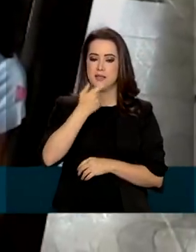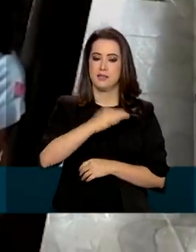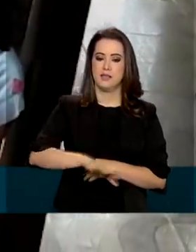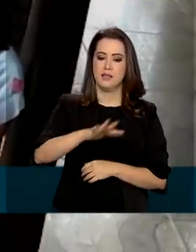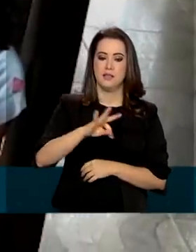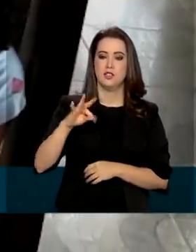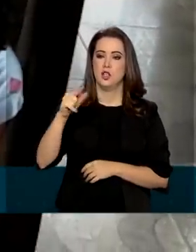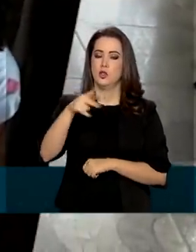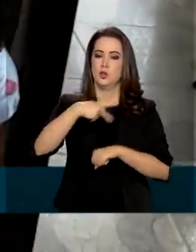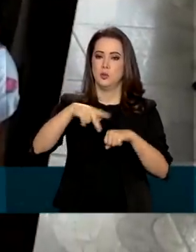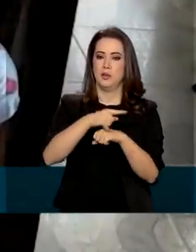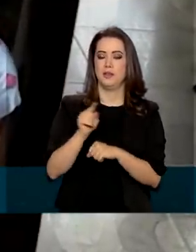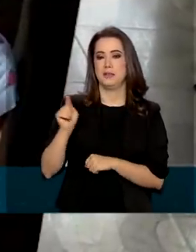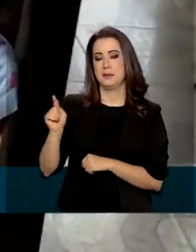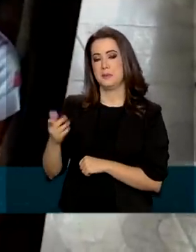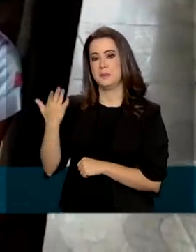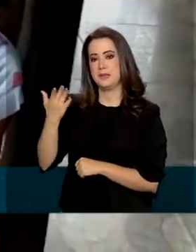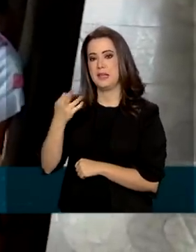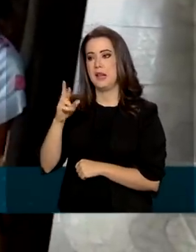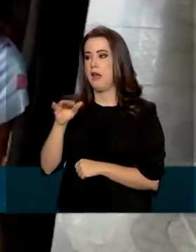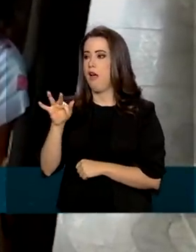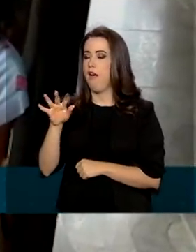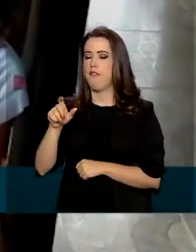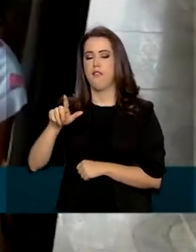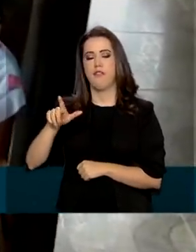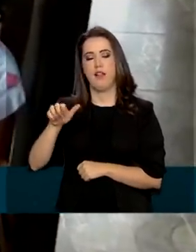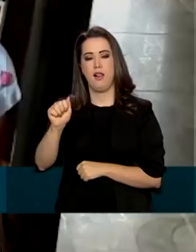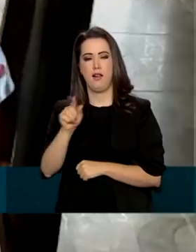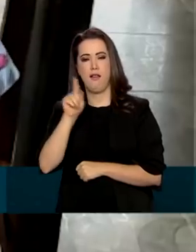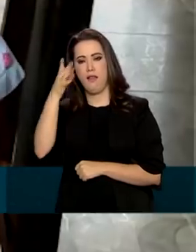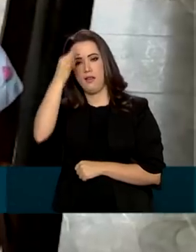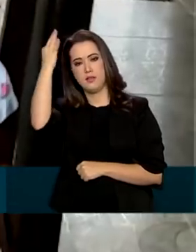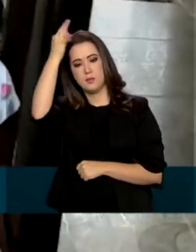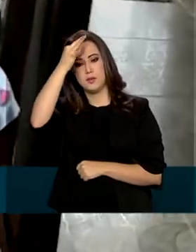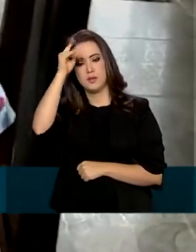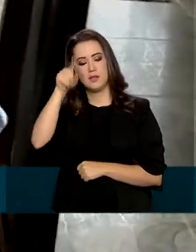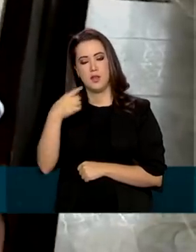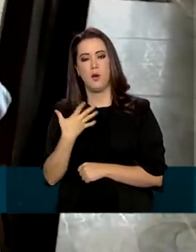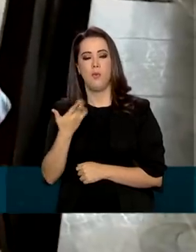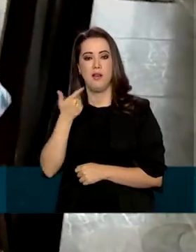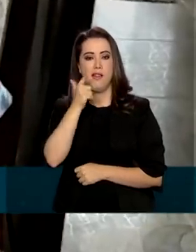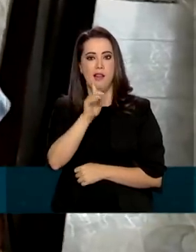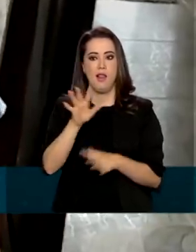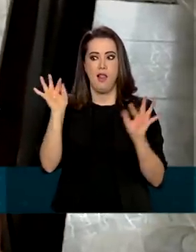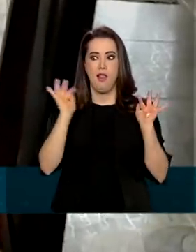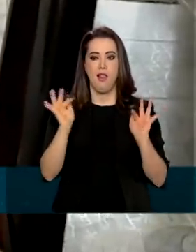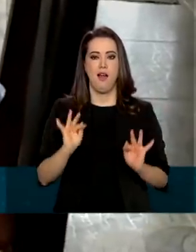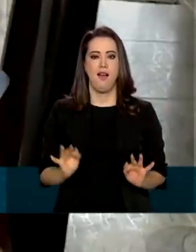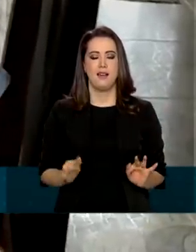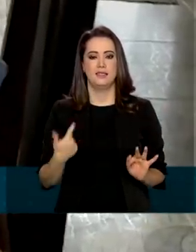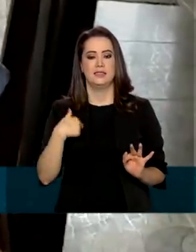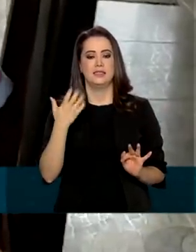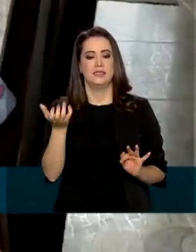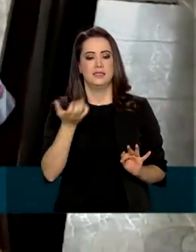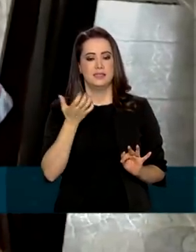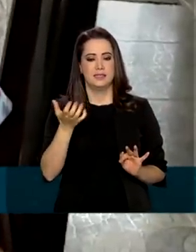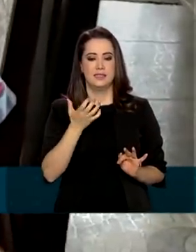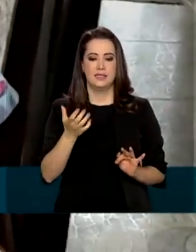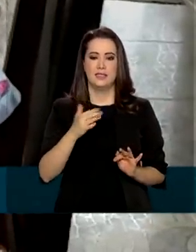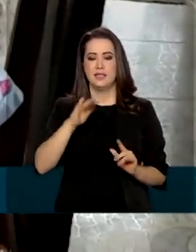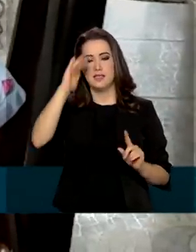Rafaela, que mora em Cachoeiro do Itapemirim, Espírito Santo, é uma delas. Ela ficou tão feliz que resolveu